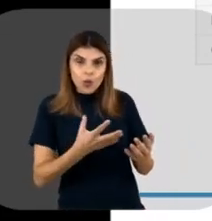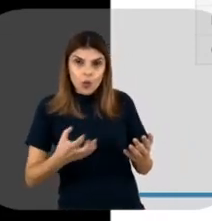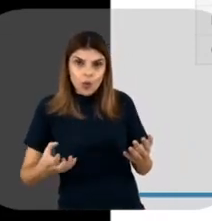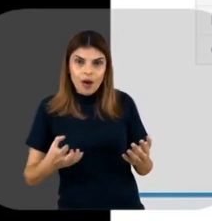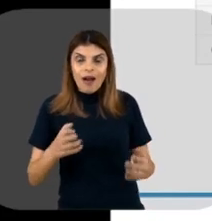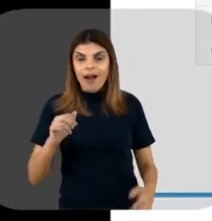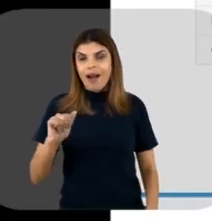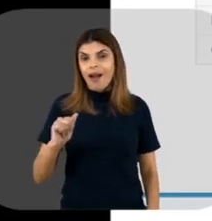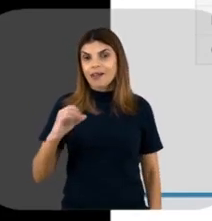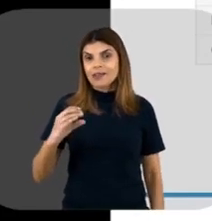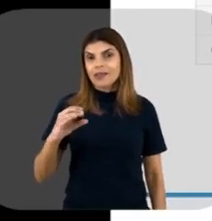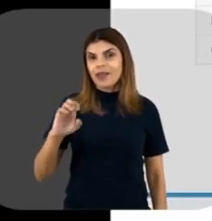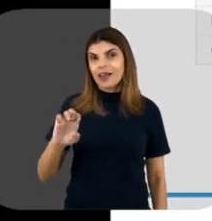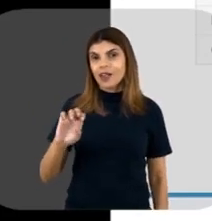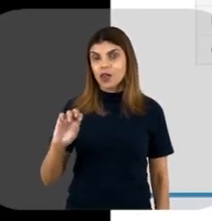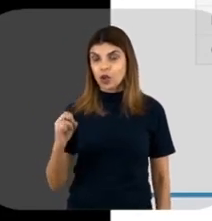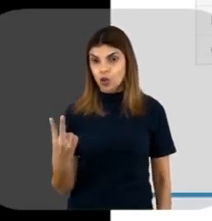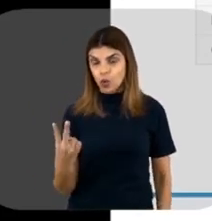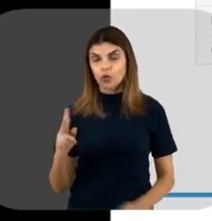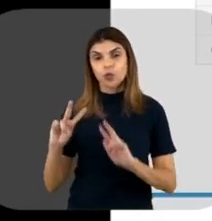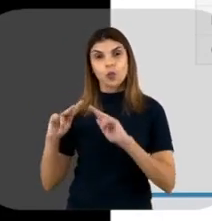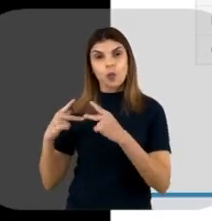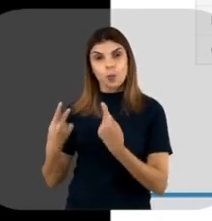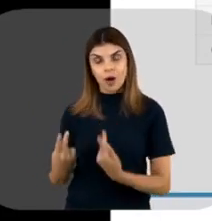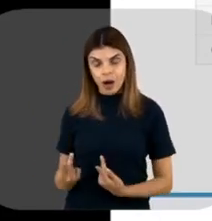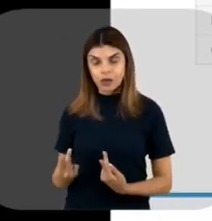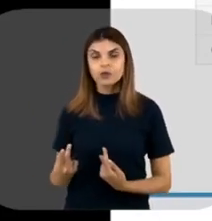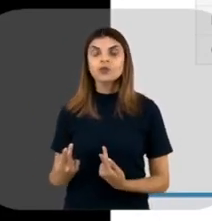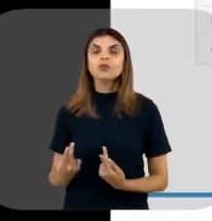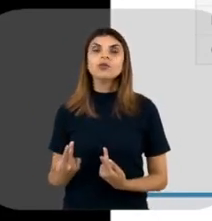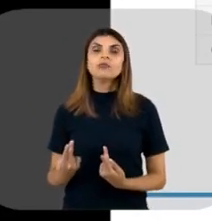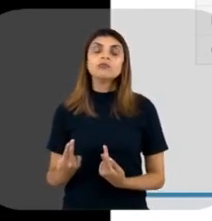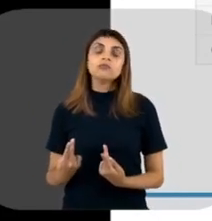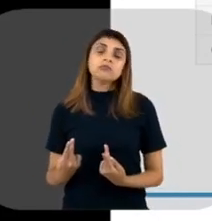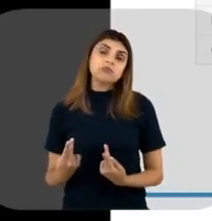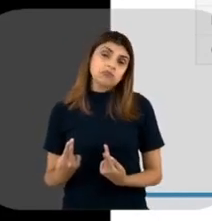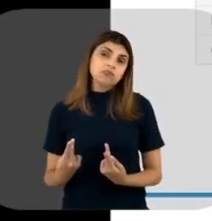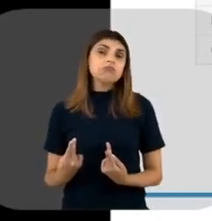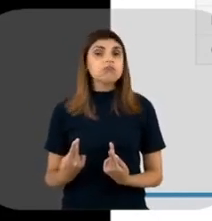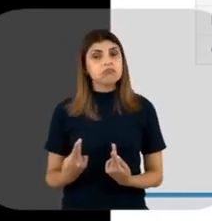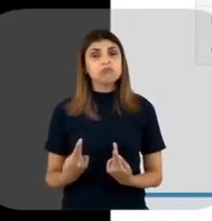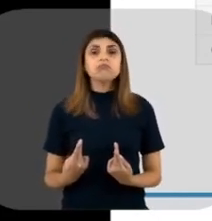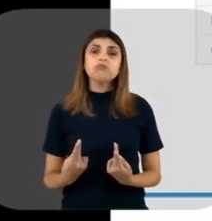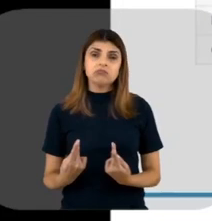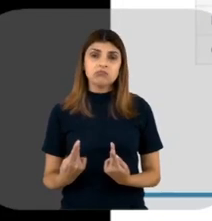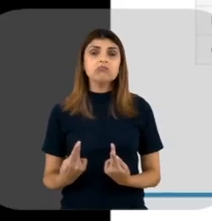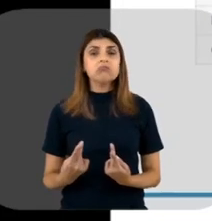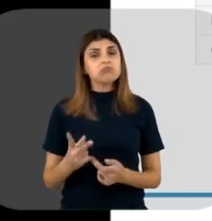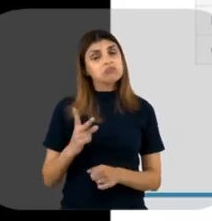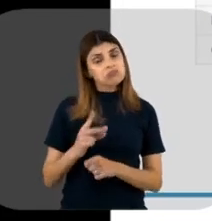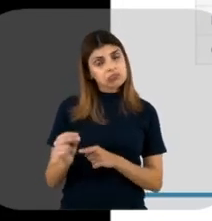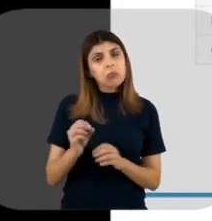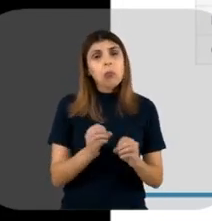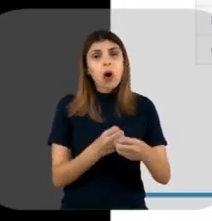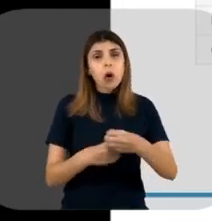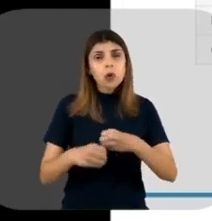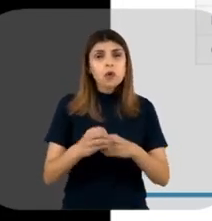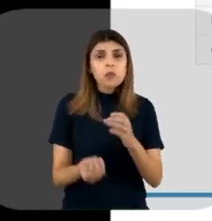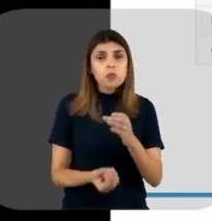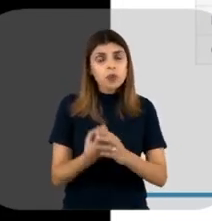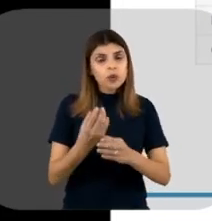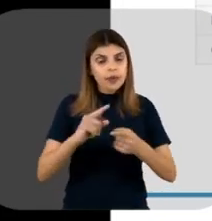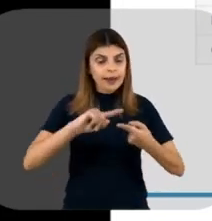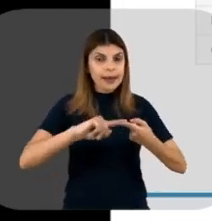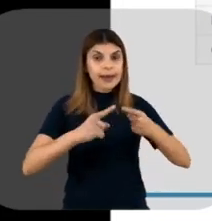ACE2, né? Em humanos. E são anticorpos monoclonais